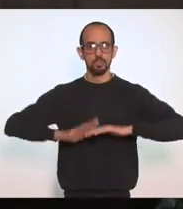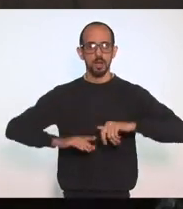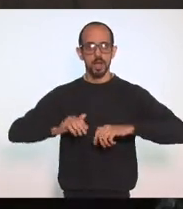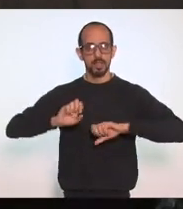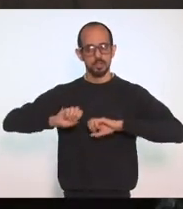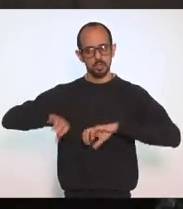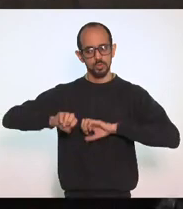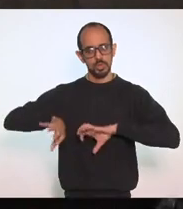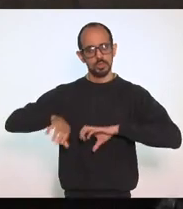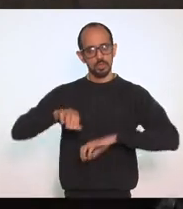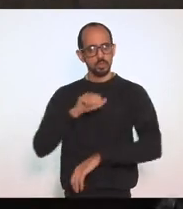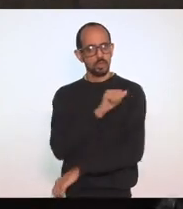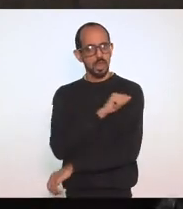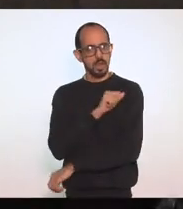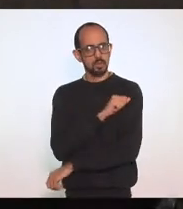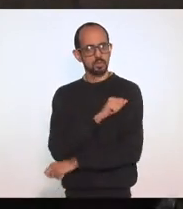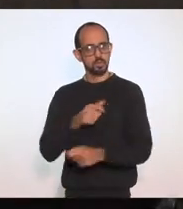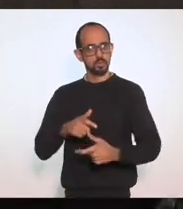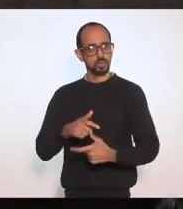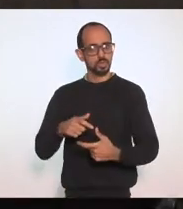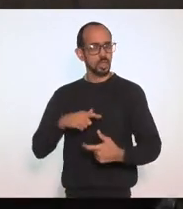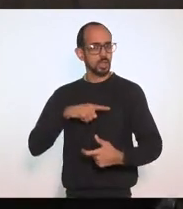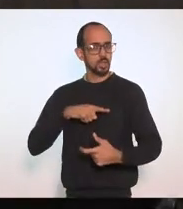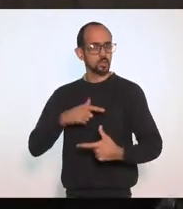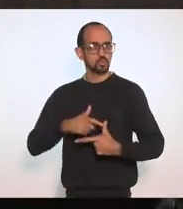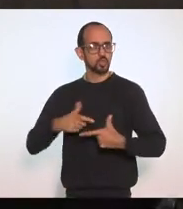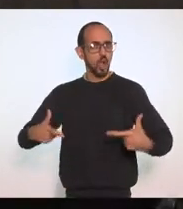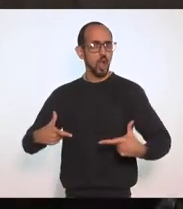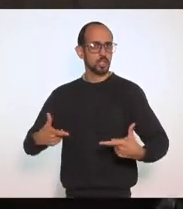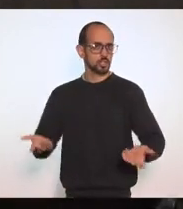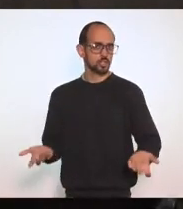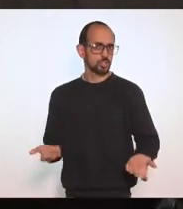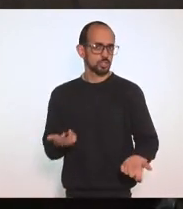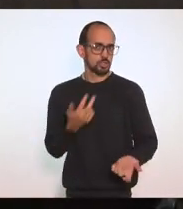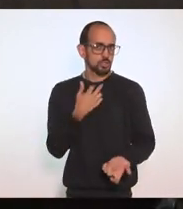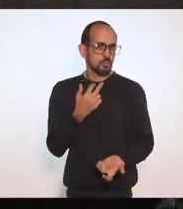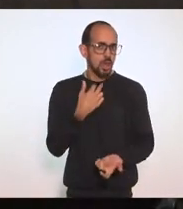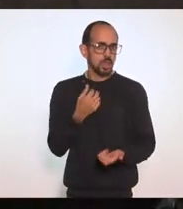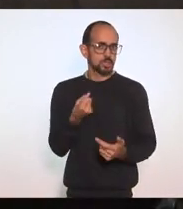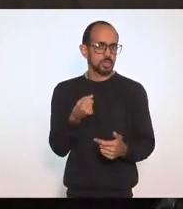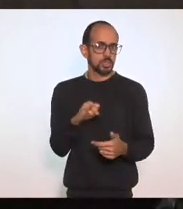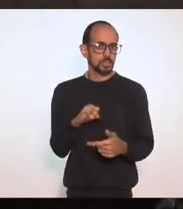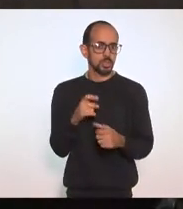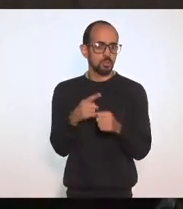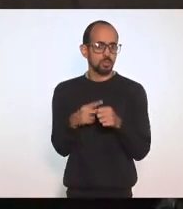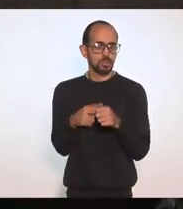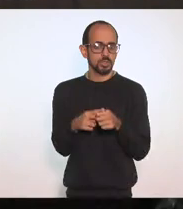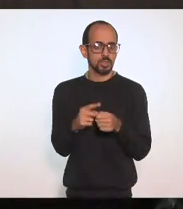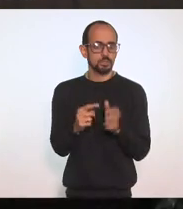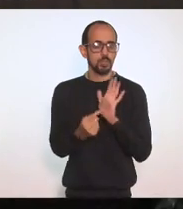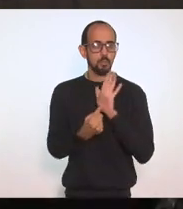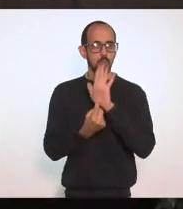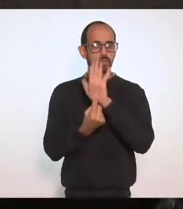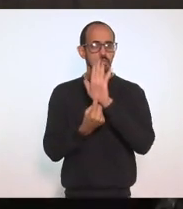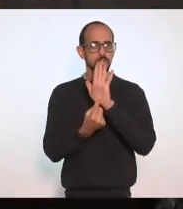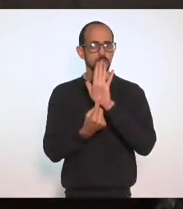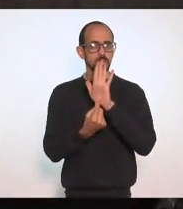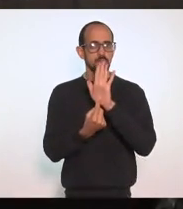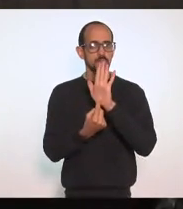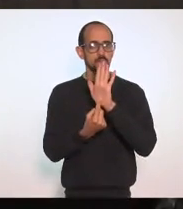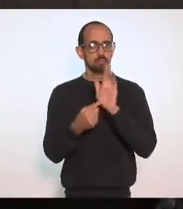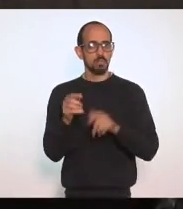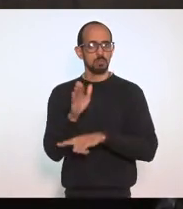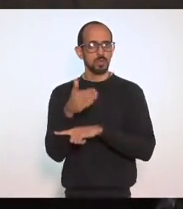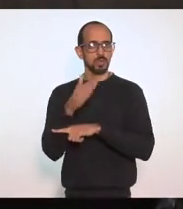Com estudantes Com suas famílias Em municípios Em que a curva epidemiológica Aponta Grau de risco alto Ou muito alto Isso é